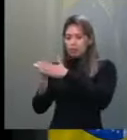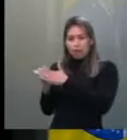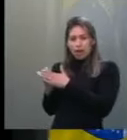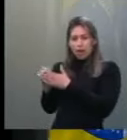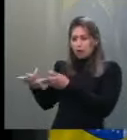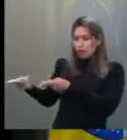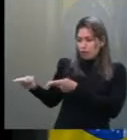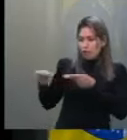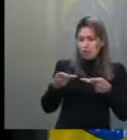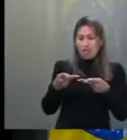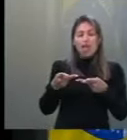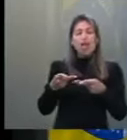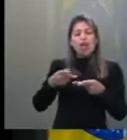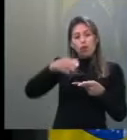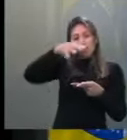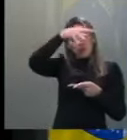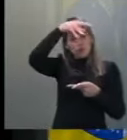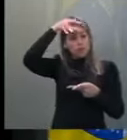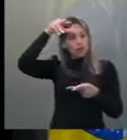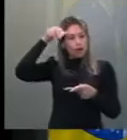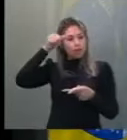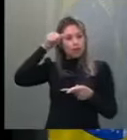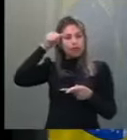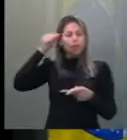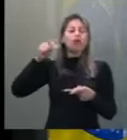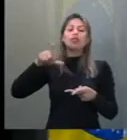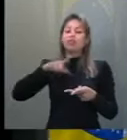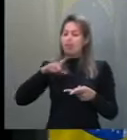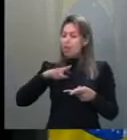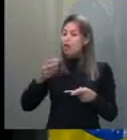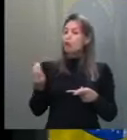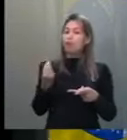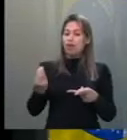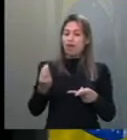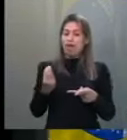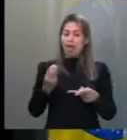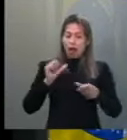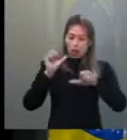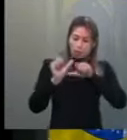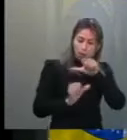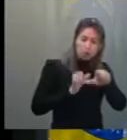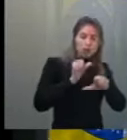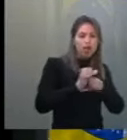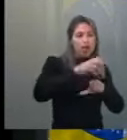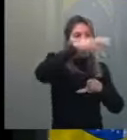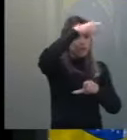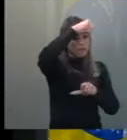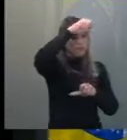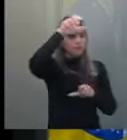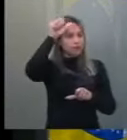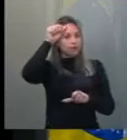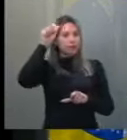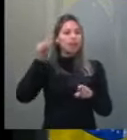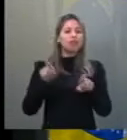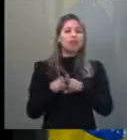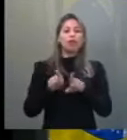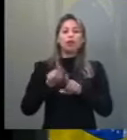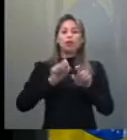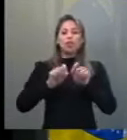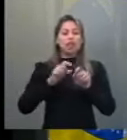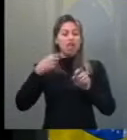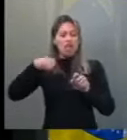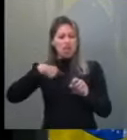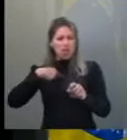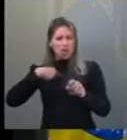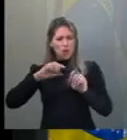se instalaram no Acre e aí deu no que deu. Eu não comemoro isso. Eu não comemoro.